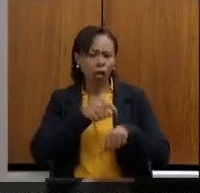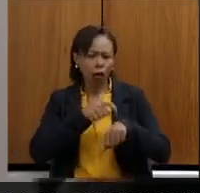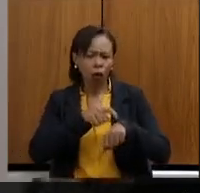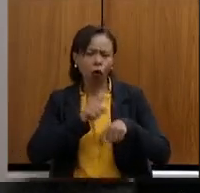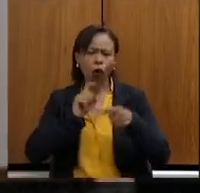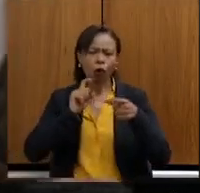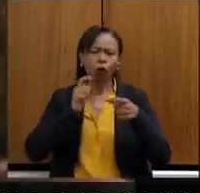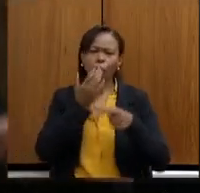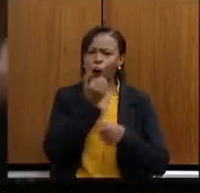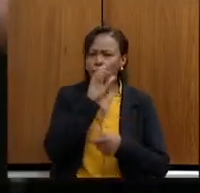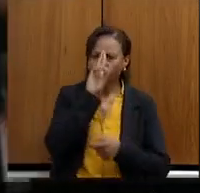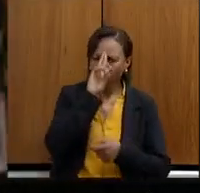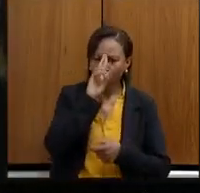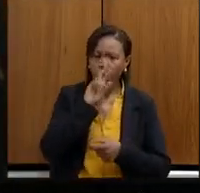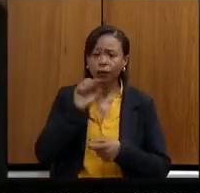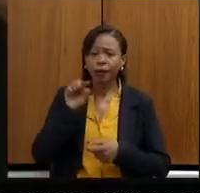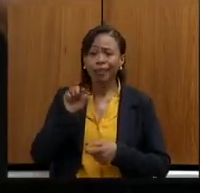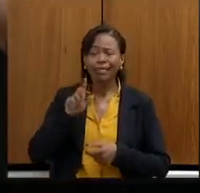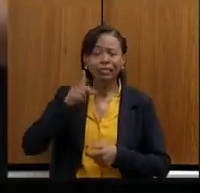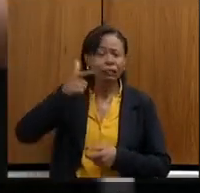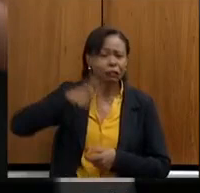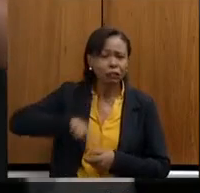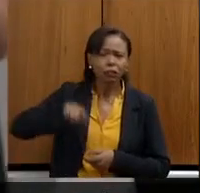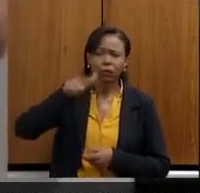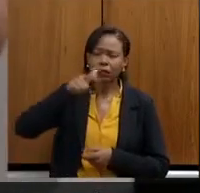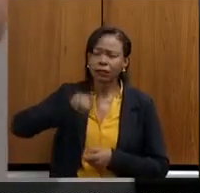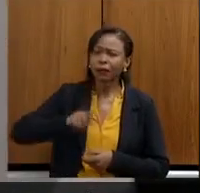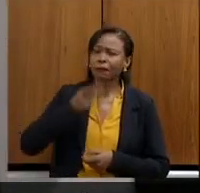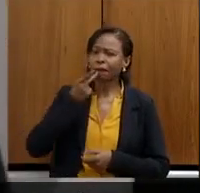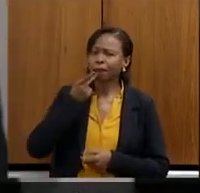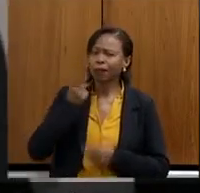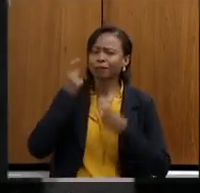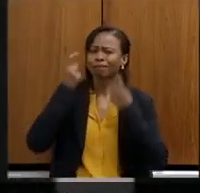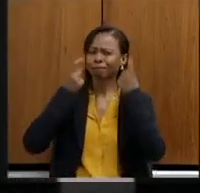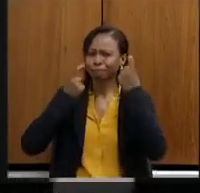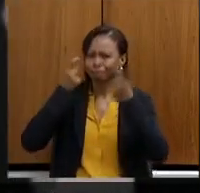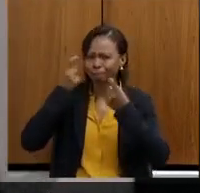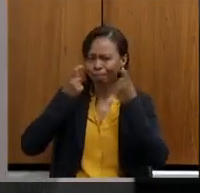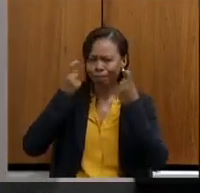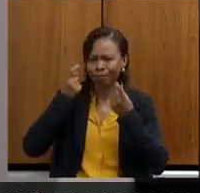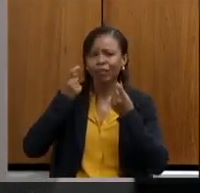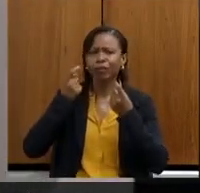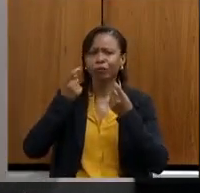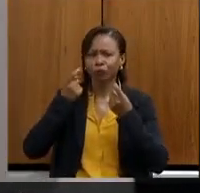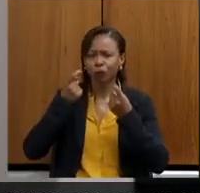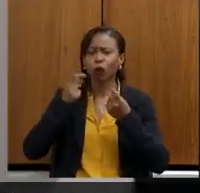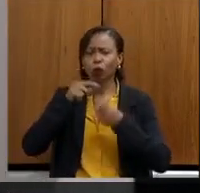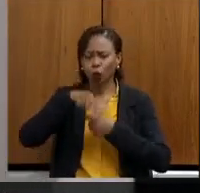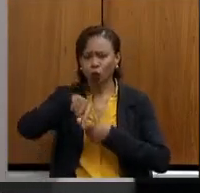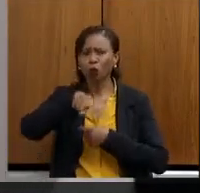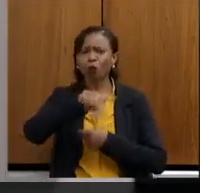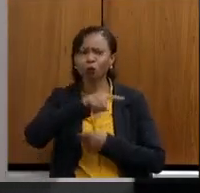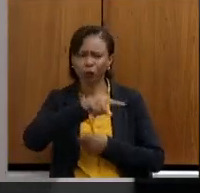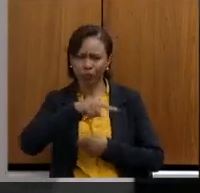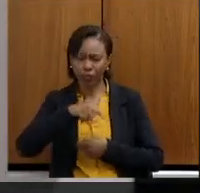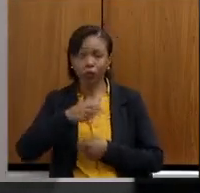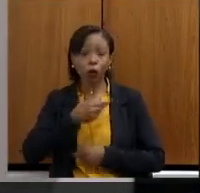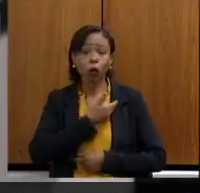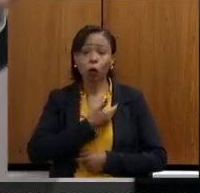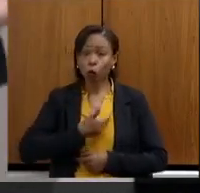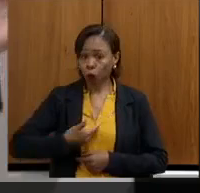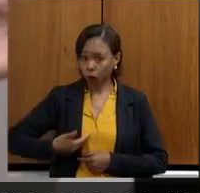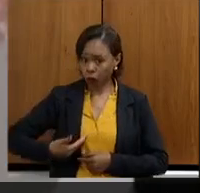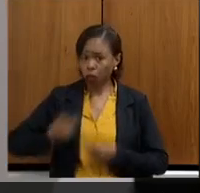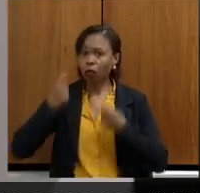assunto, toda hora ele trazia essa preocupação com a situação de vocês. Quero dizer que o governo está sensível, o